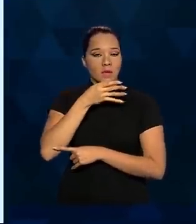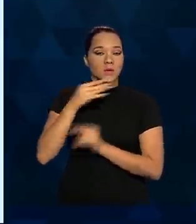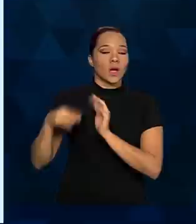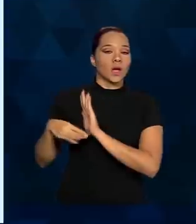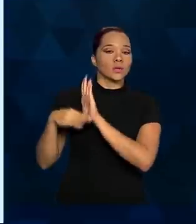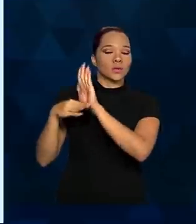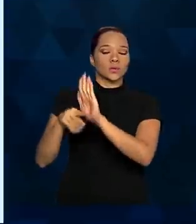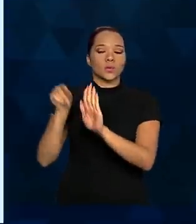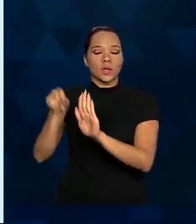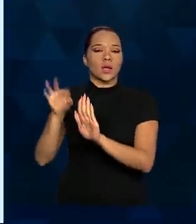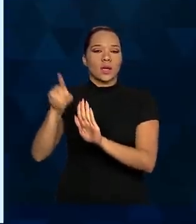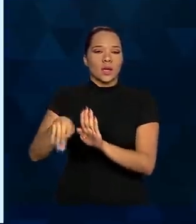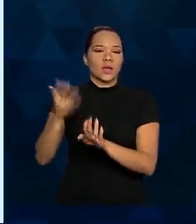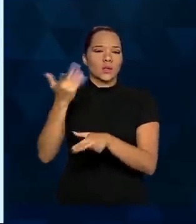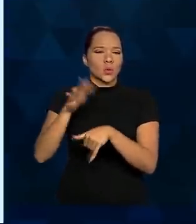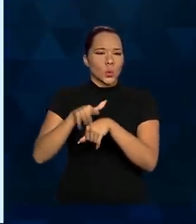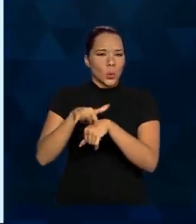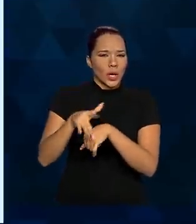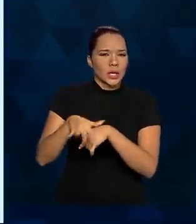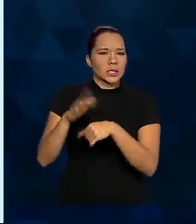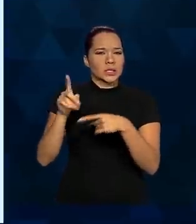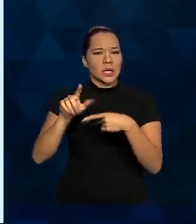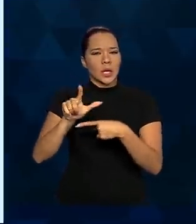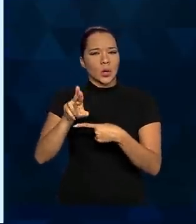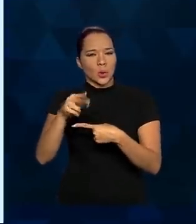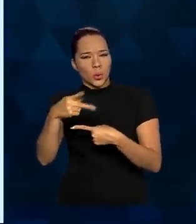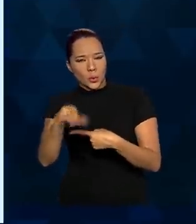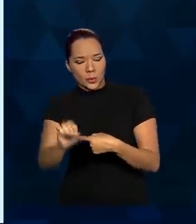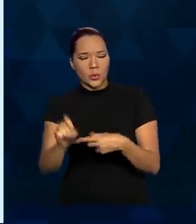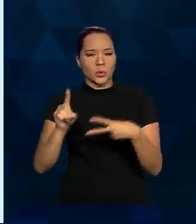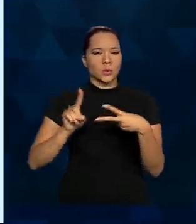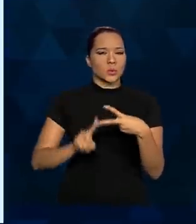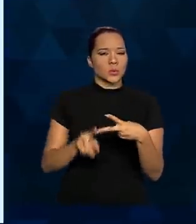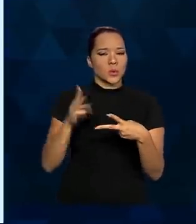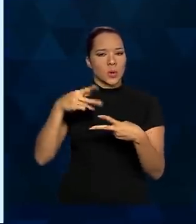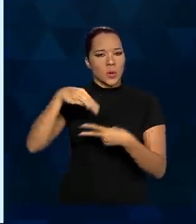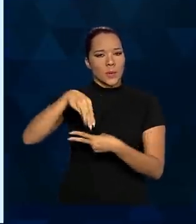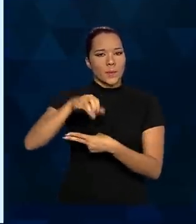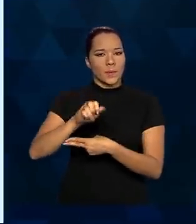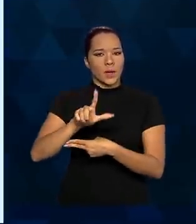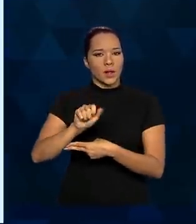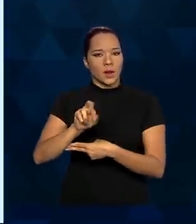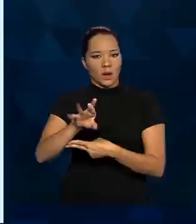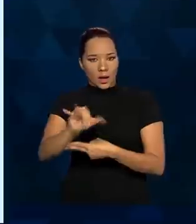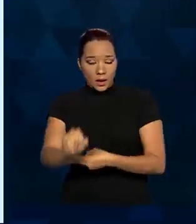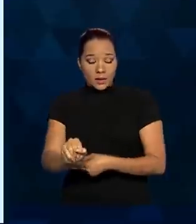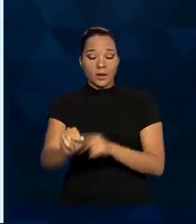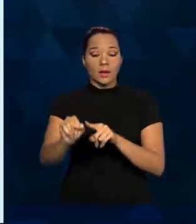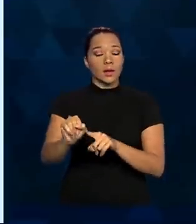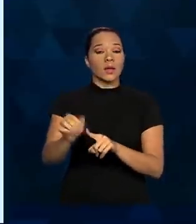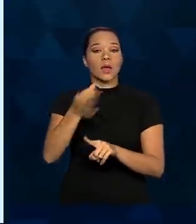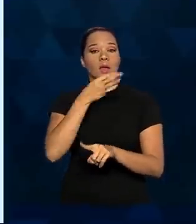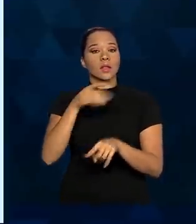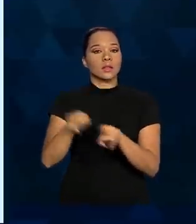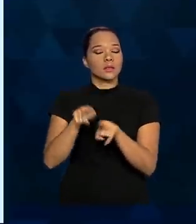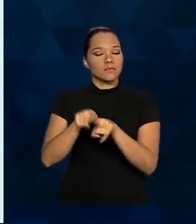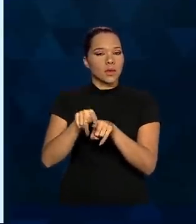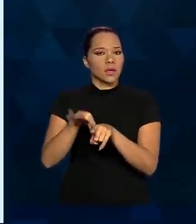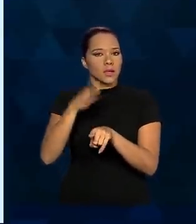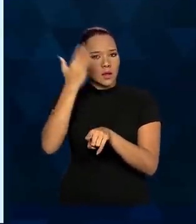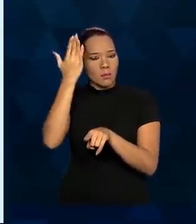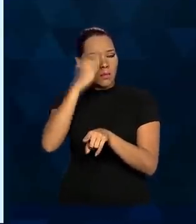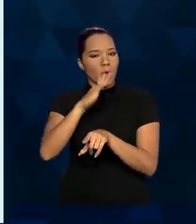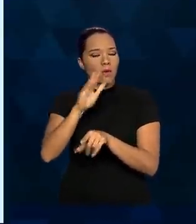artrite reumatoide, lúpus e malária, ele também tem apresentado